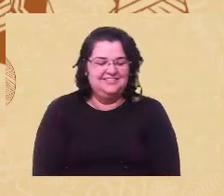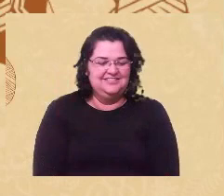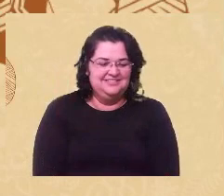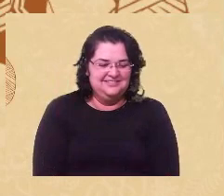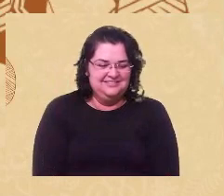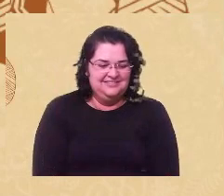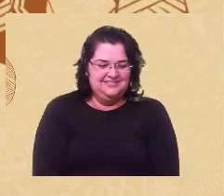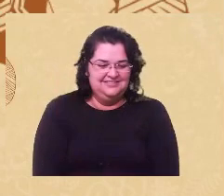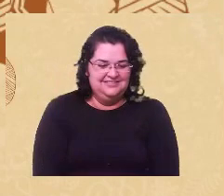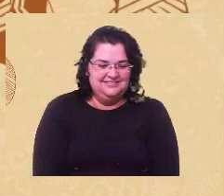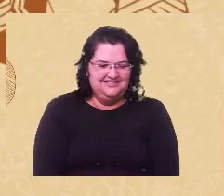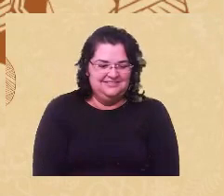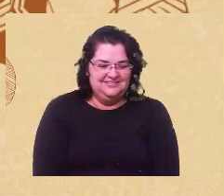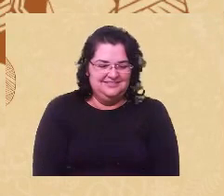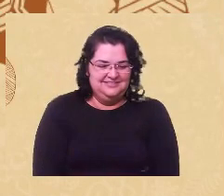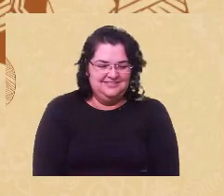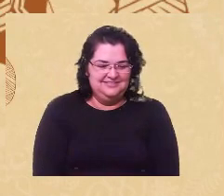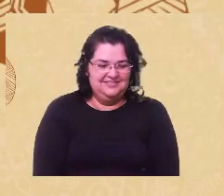Pierre, por favor.